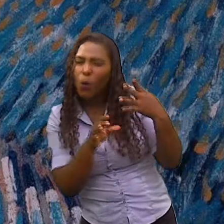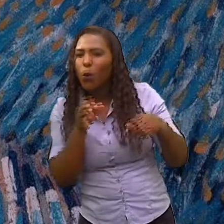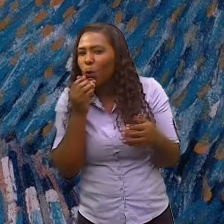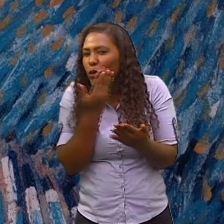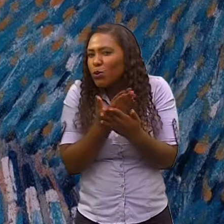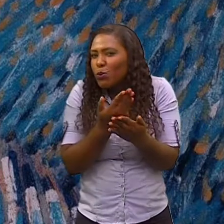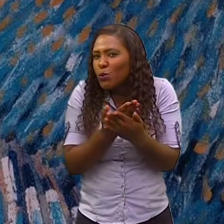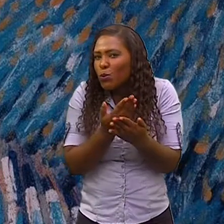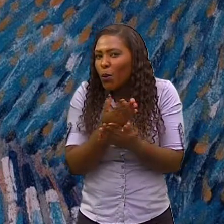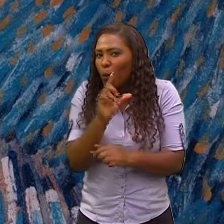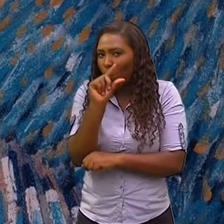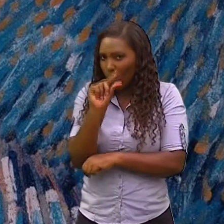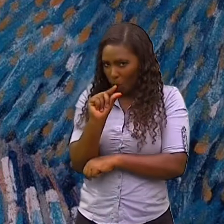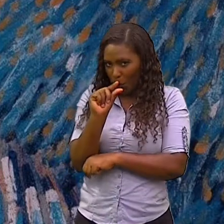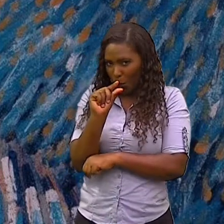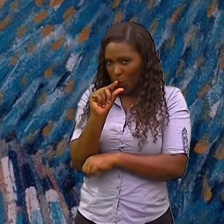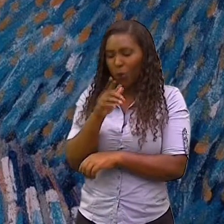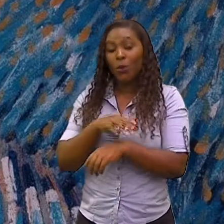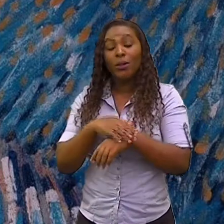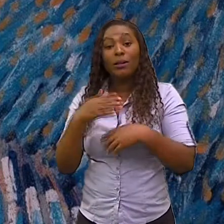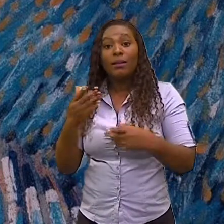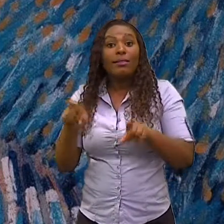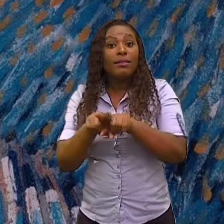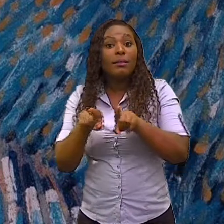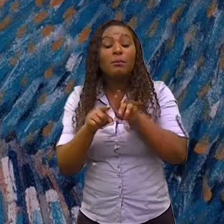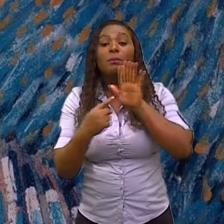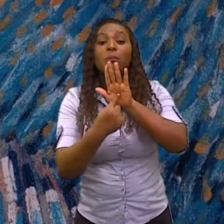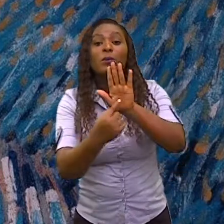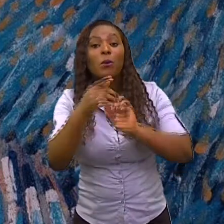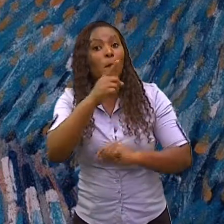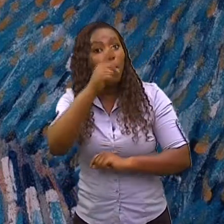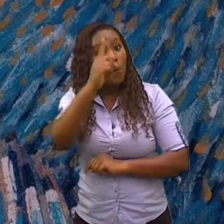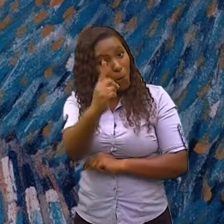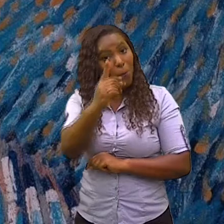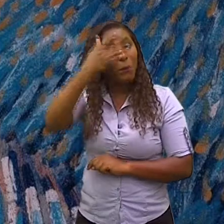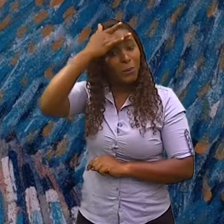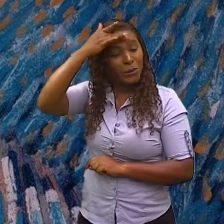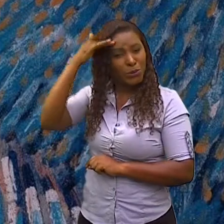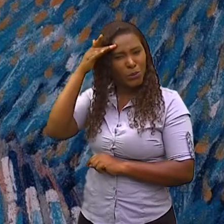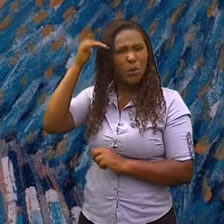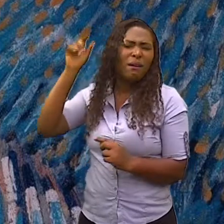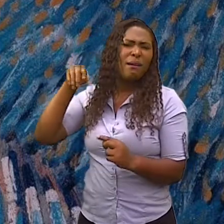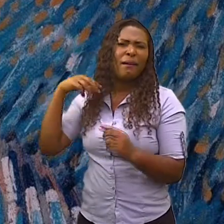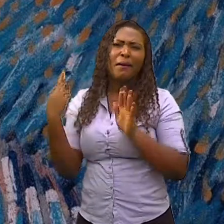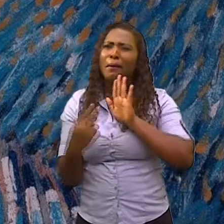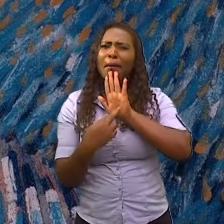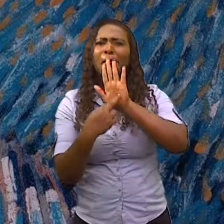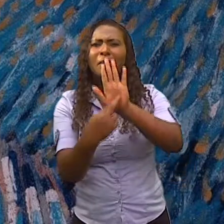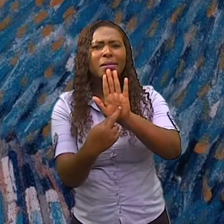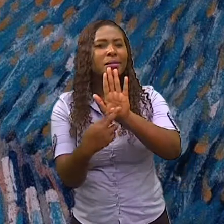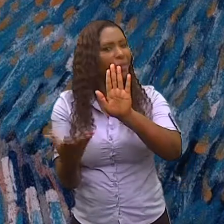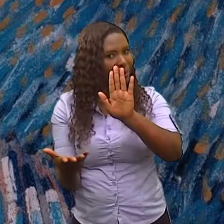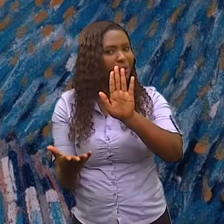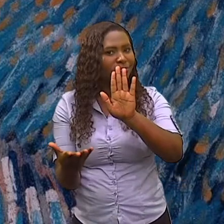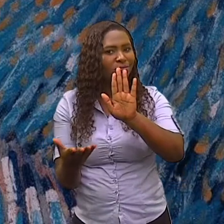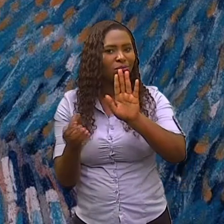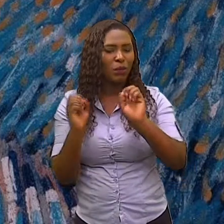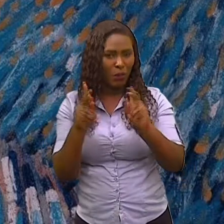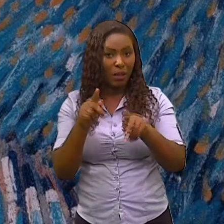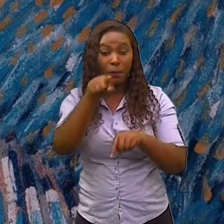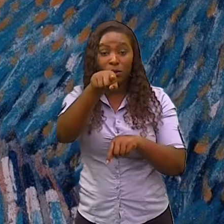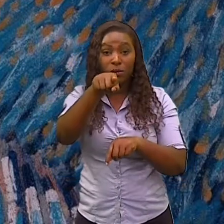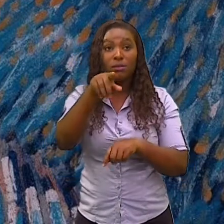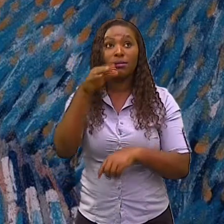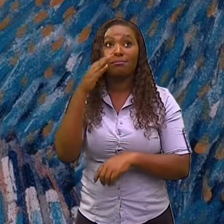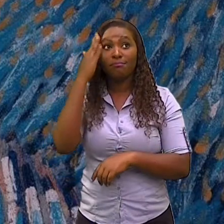chamar um representante ou uma obra que represente, que vai ficar mais fácil de você poder entender. Então,